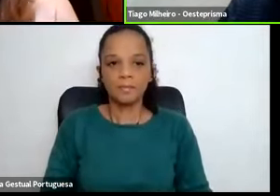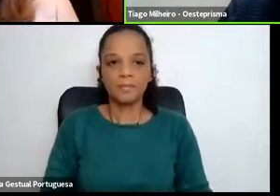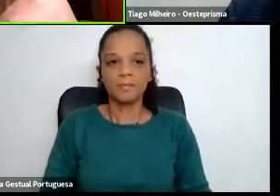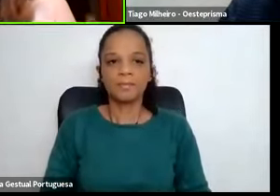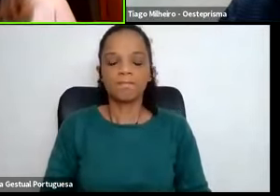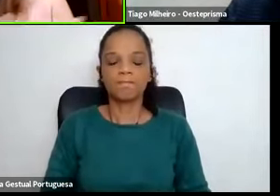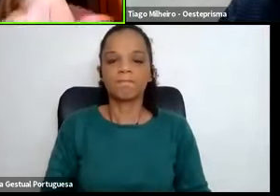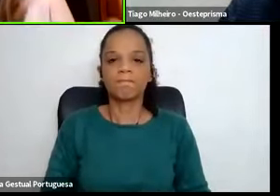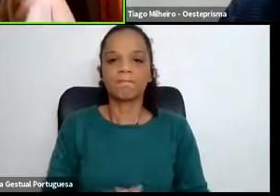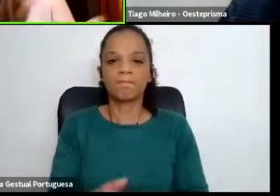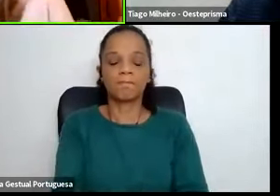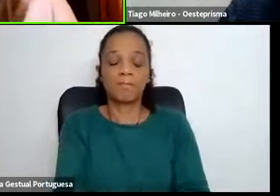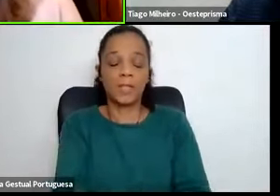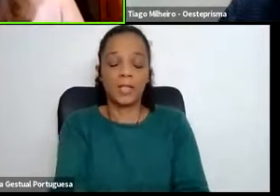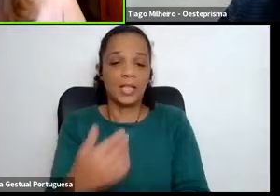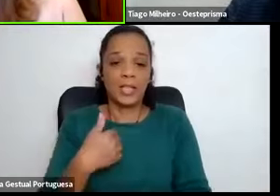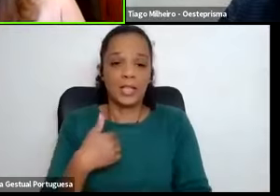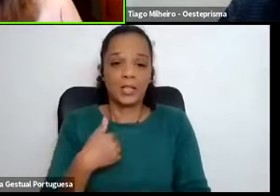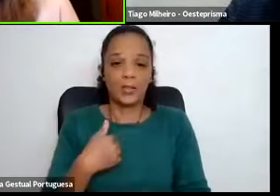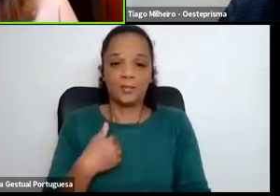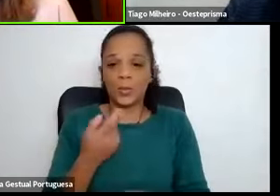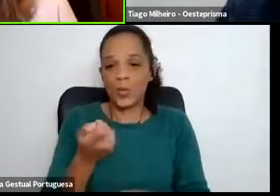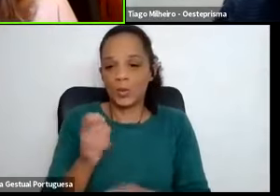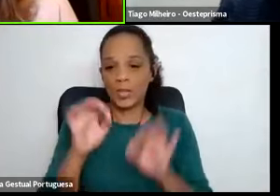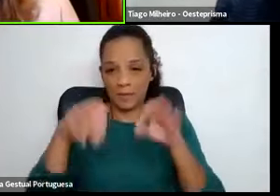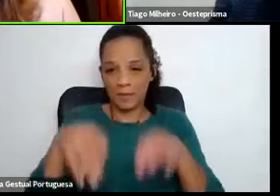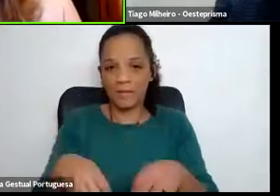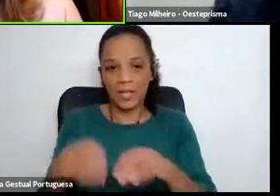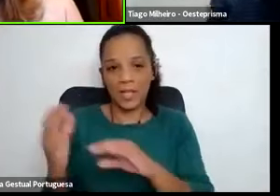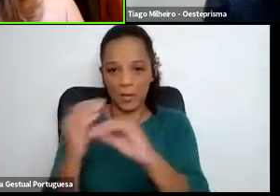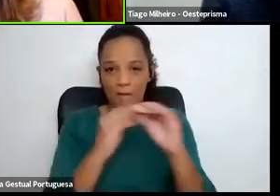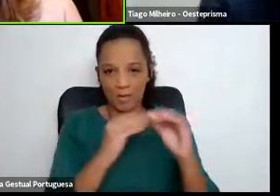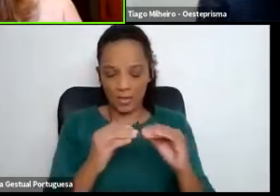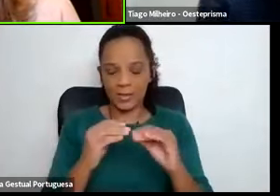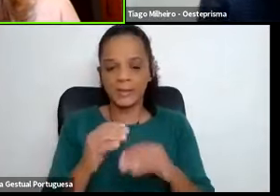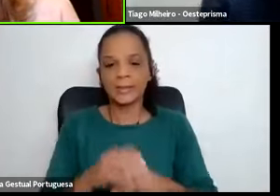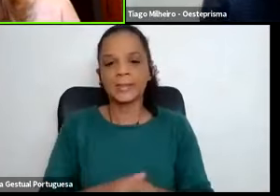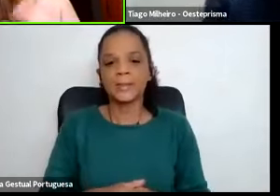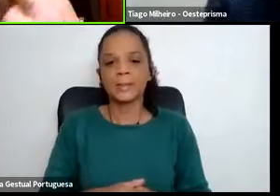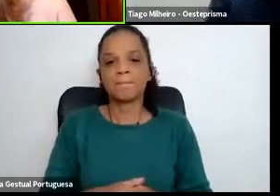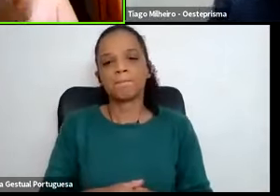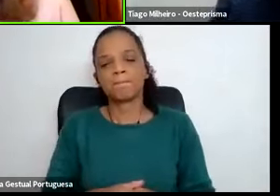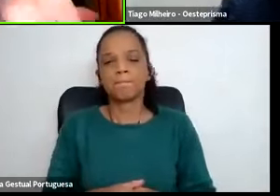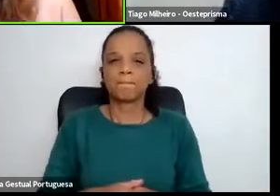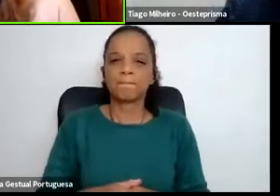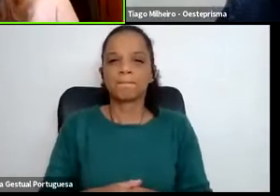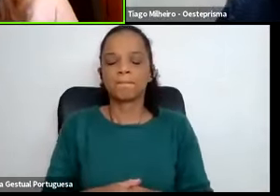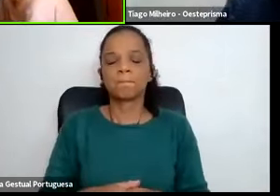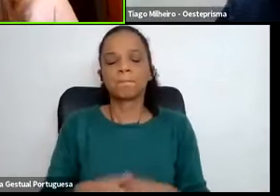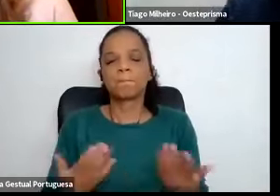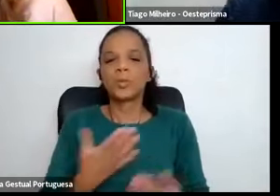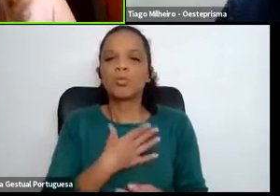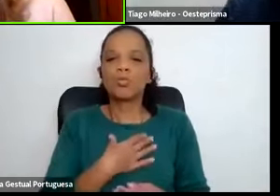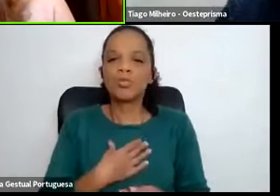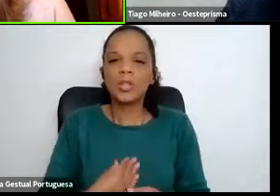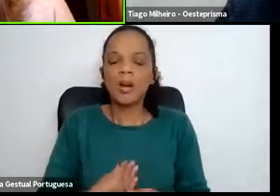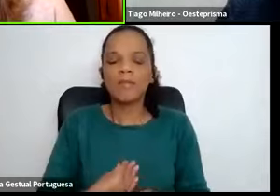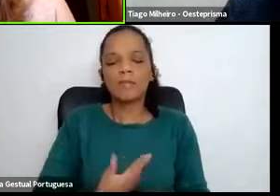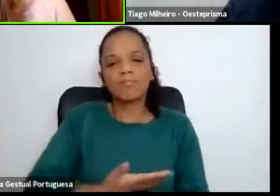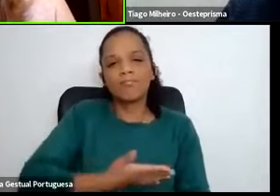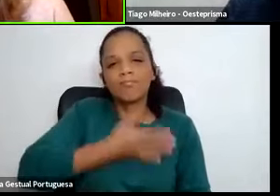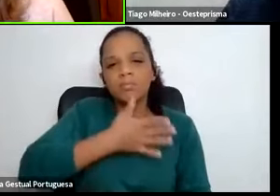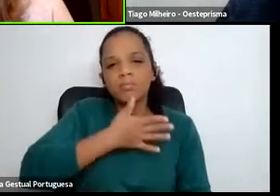O que gostaria, estamos quase a finalizar a nossa conversa, que mensagem gostaria de deixar,